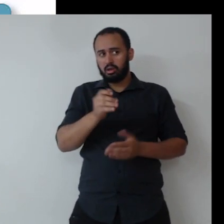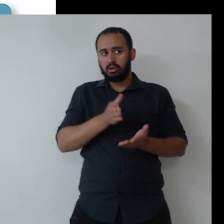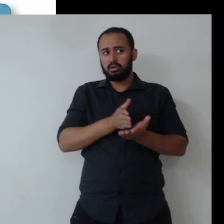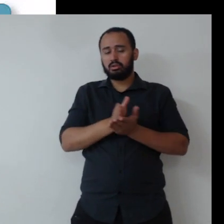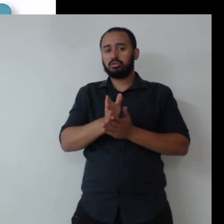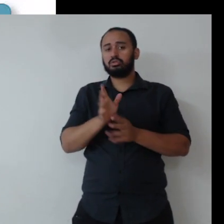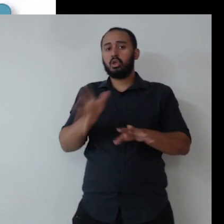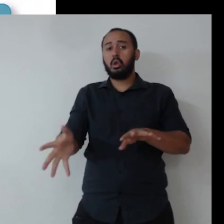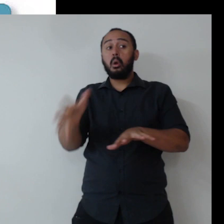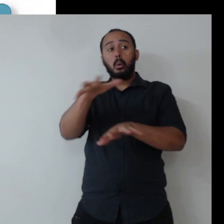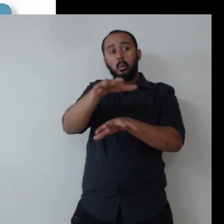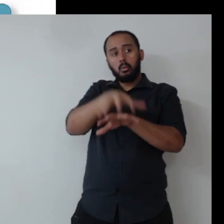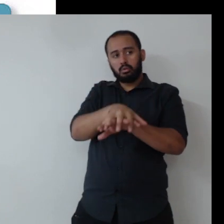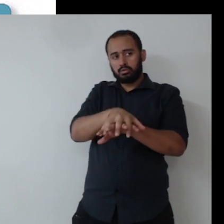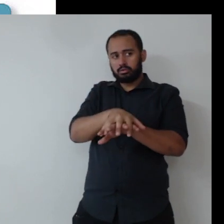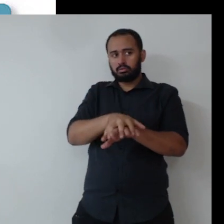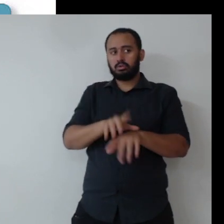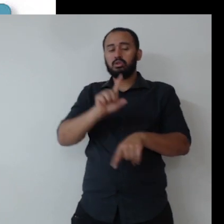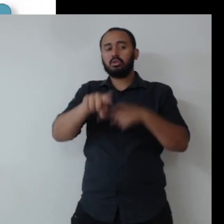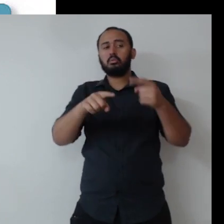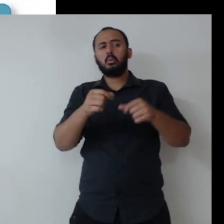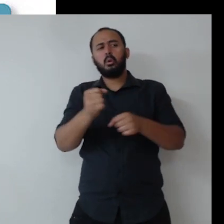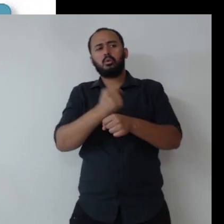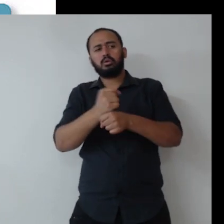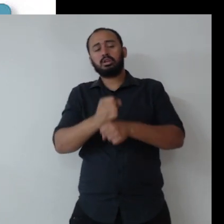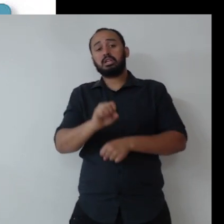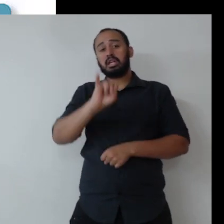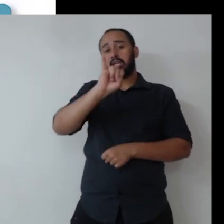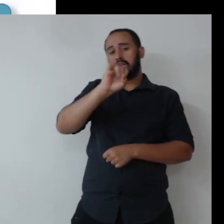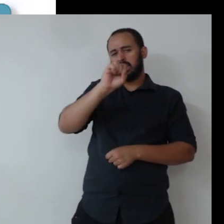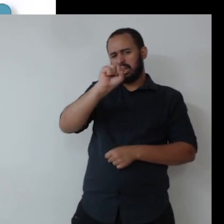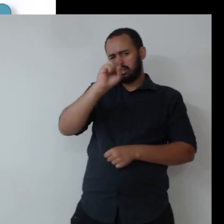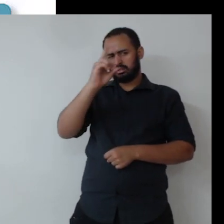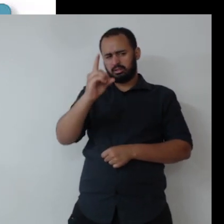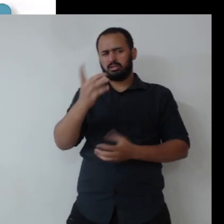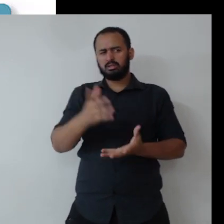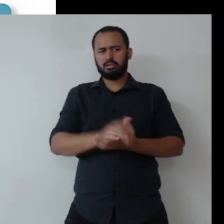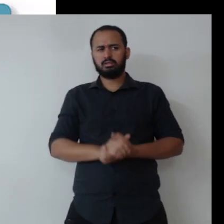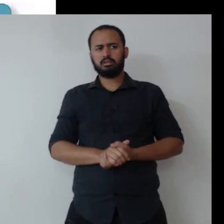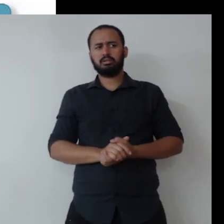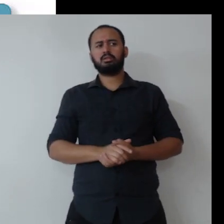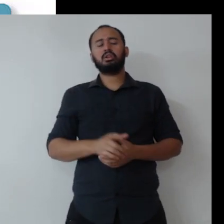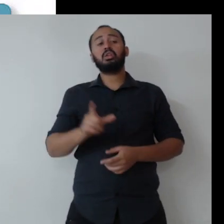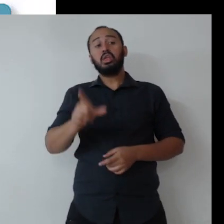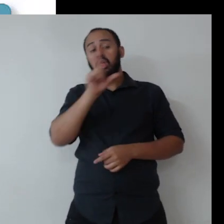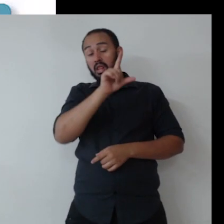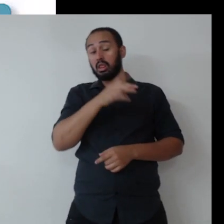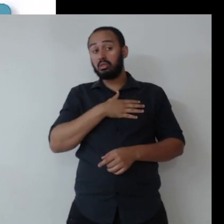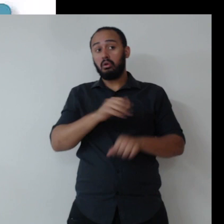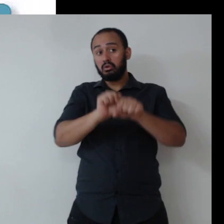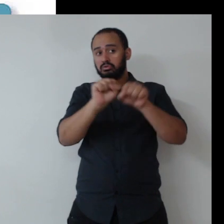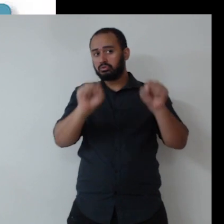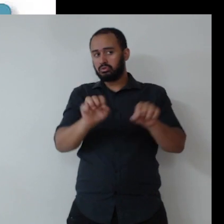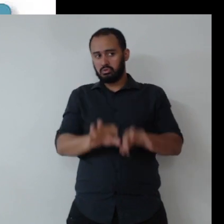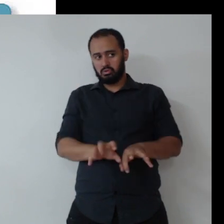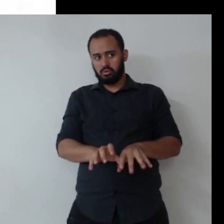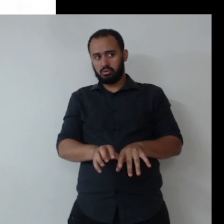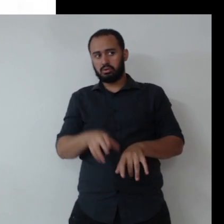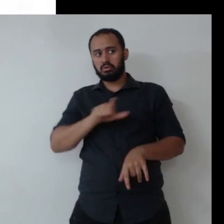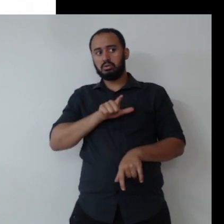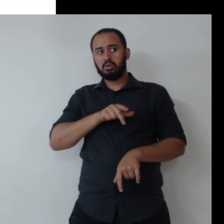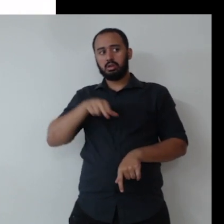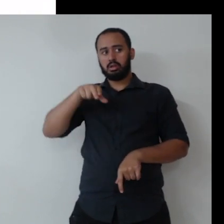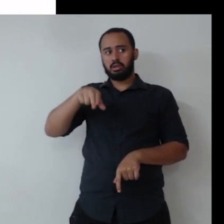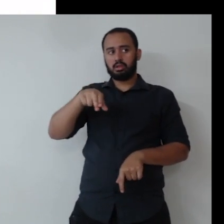Equidade e Eclusão para depois construir o nosso Guia ESG. E no nosso painel tem lá Conheça os ODS aplicáveis à